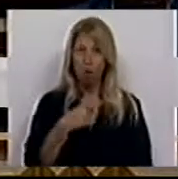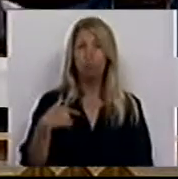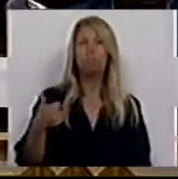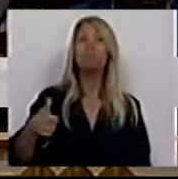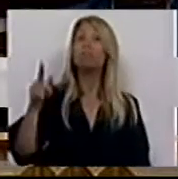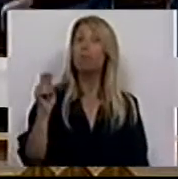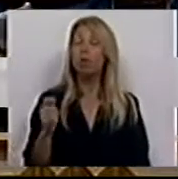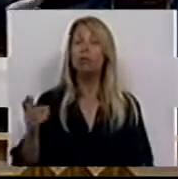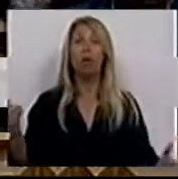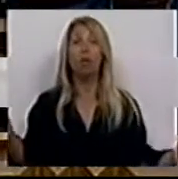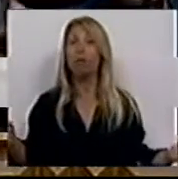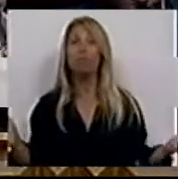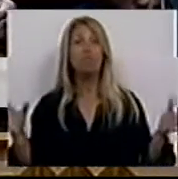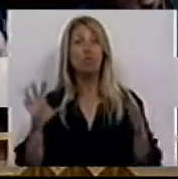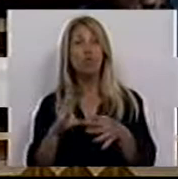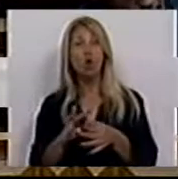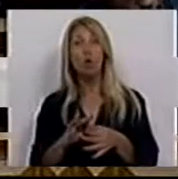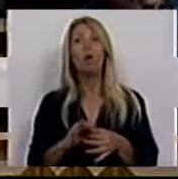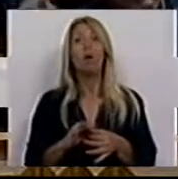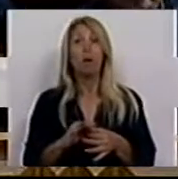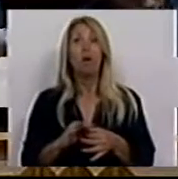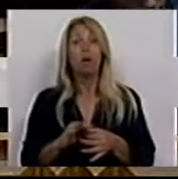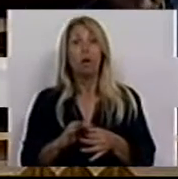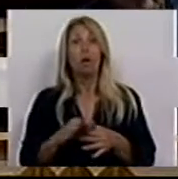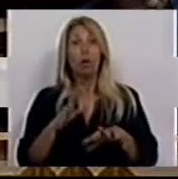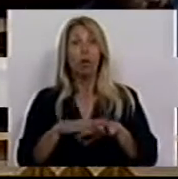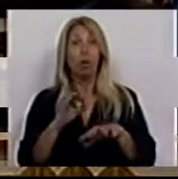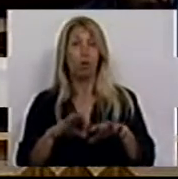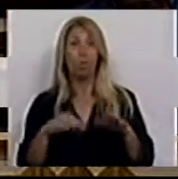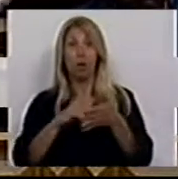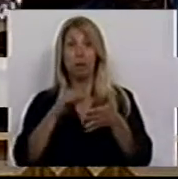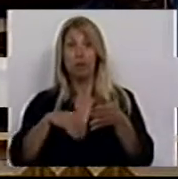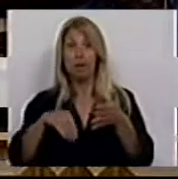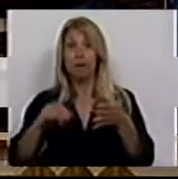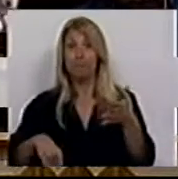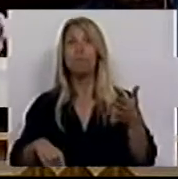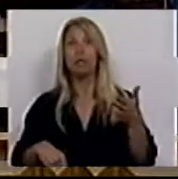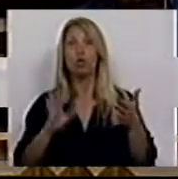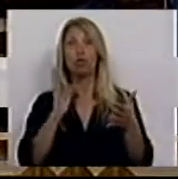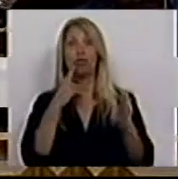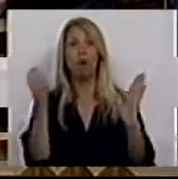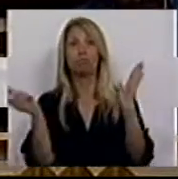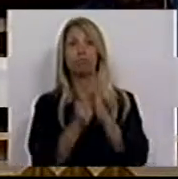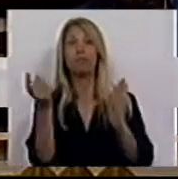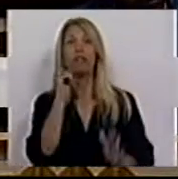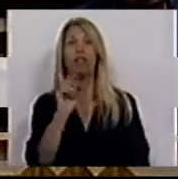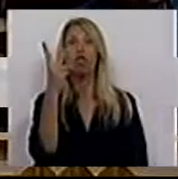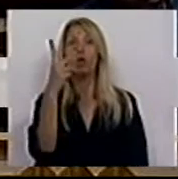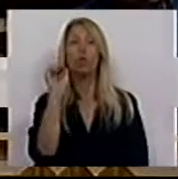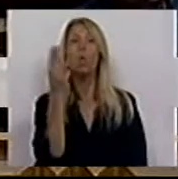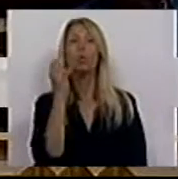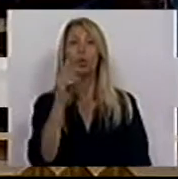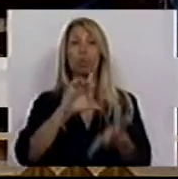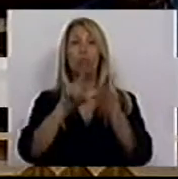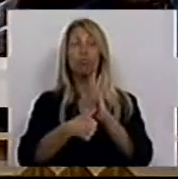Esquerda, em sintonia com a realização desta petição, agendámos já para o dia 2 de Outubro um projeto de lei sobre a